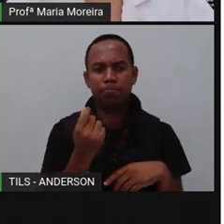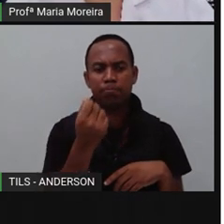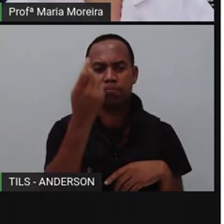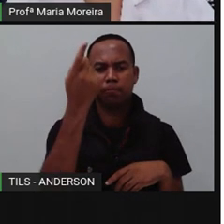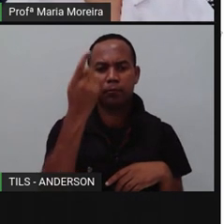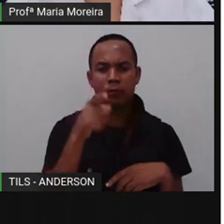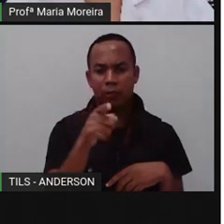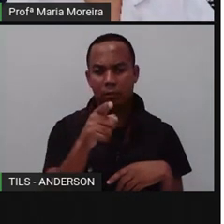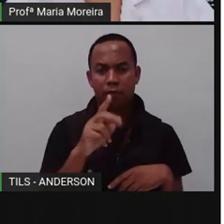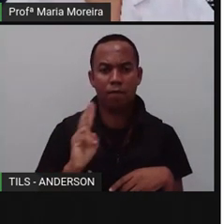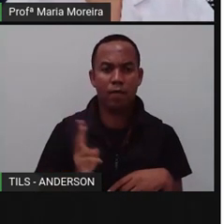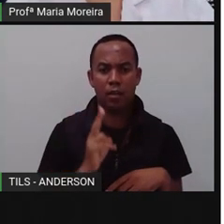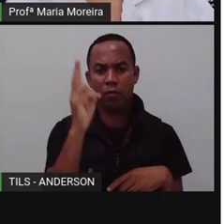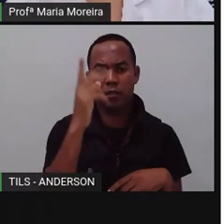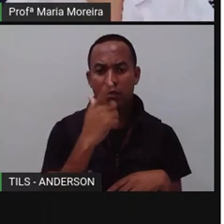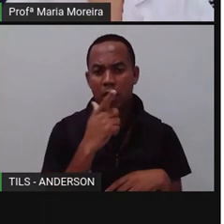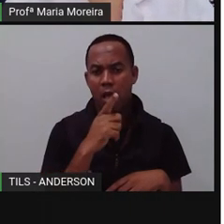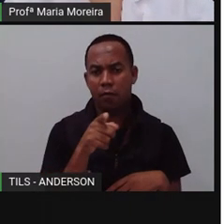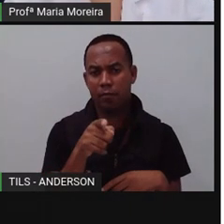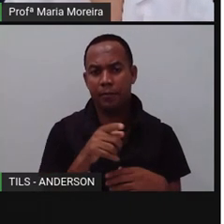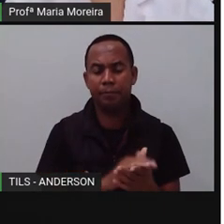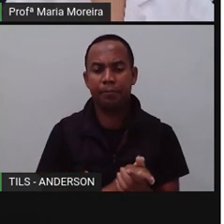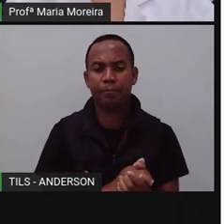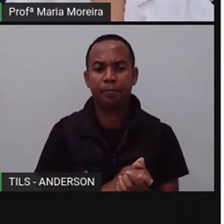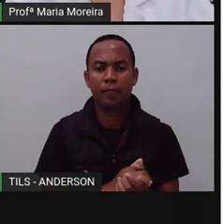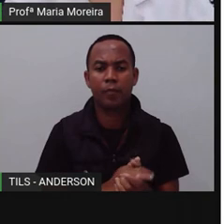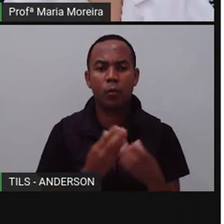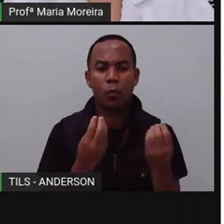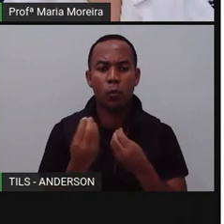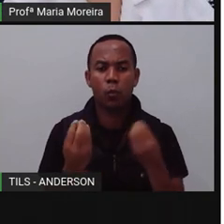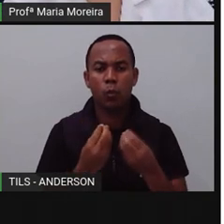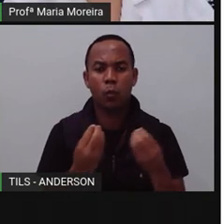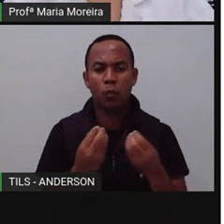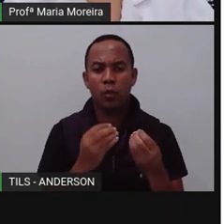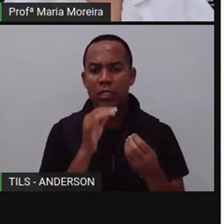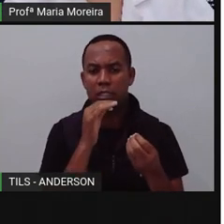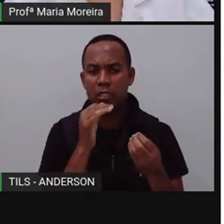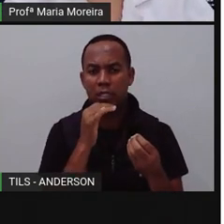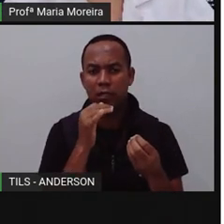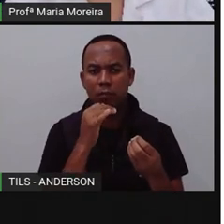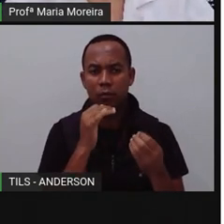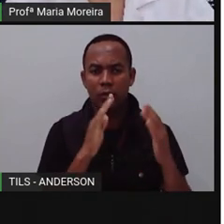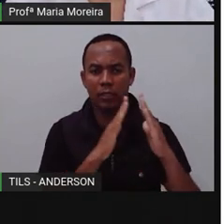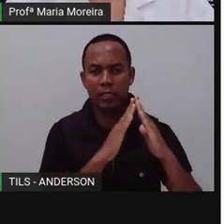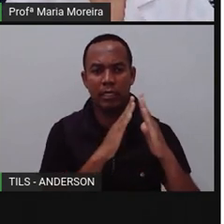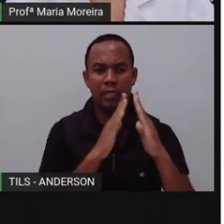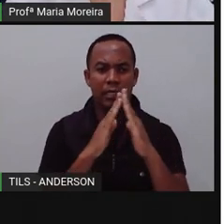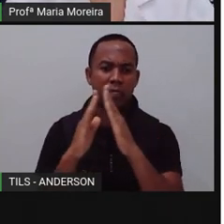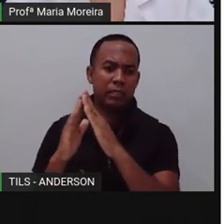precioso, porque assim, ele não tem vida. O crescimento desordenado,